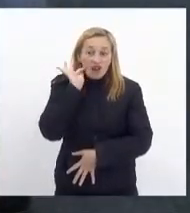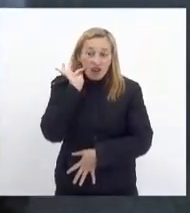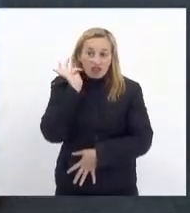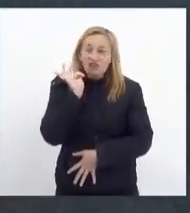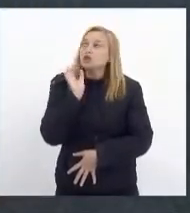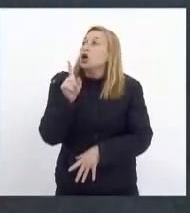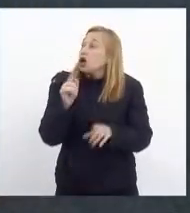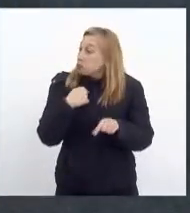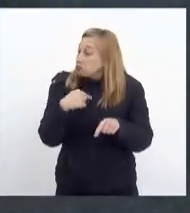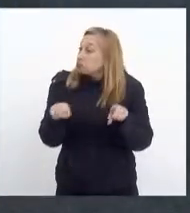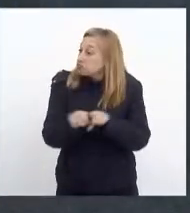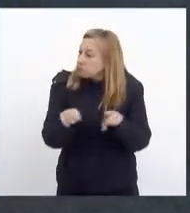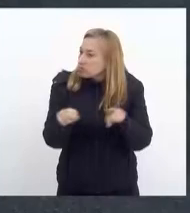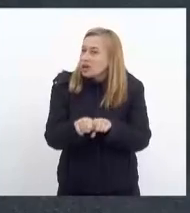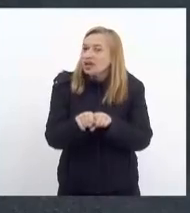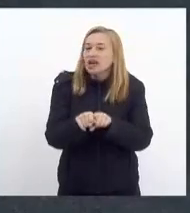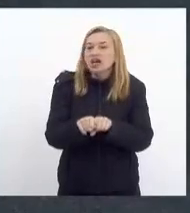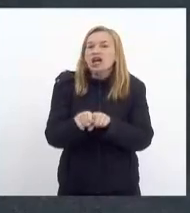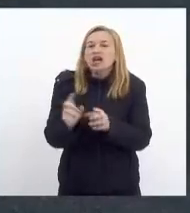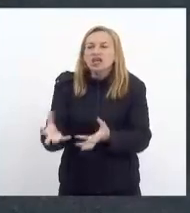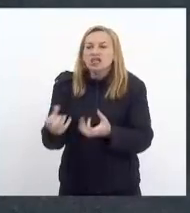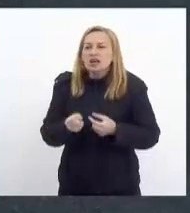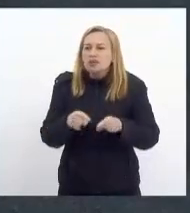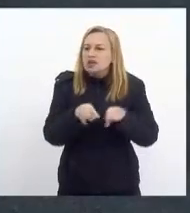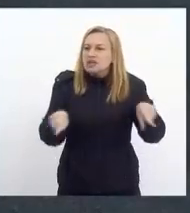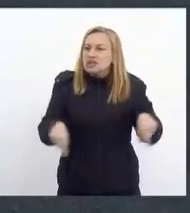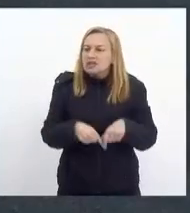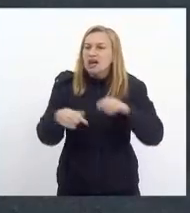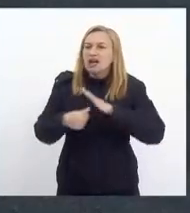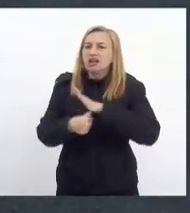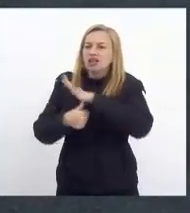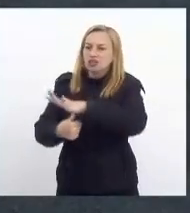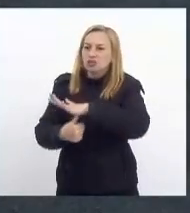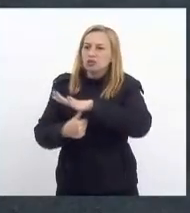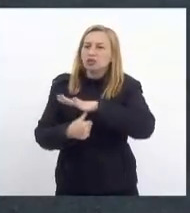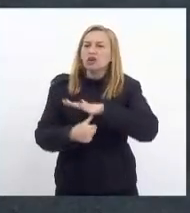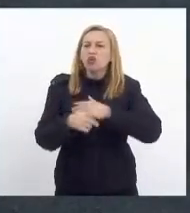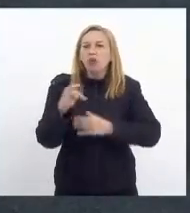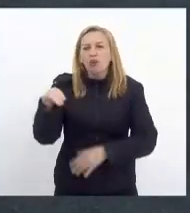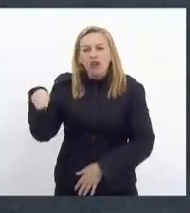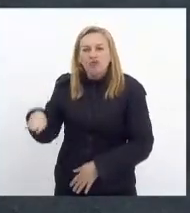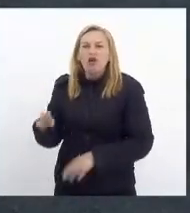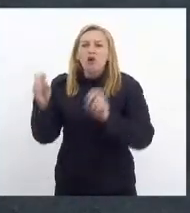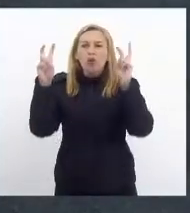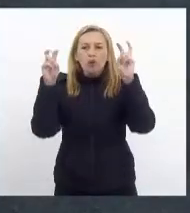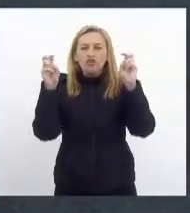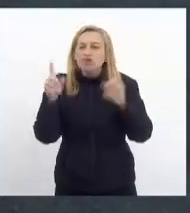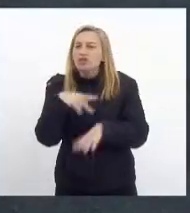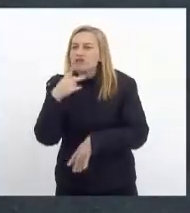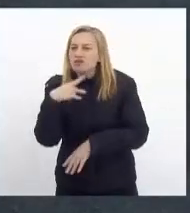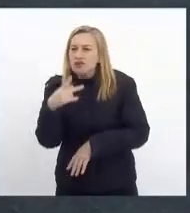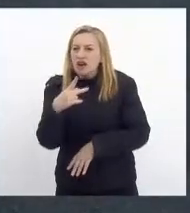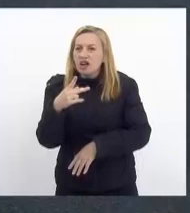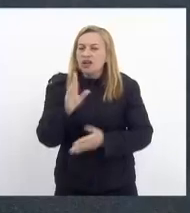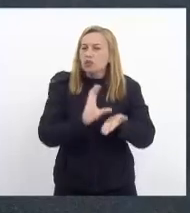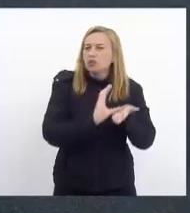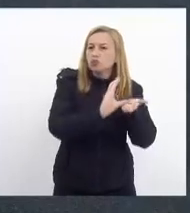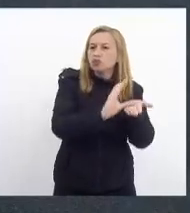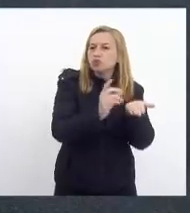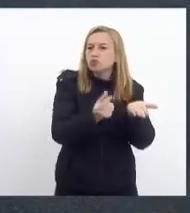Eu também recebi em meu gabinete o reitor da UENF e a questão que se fala sobre o auxílio